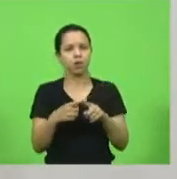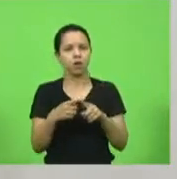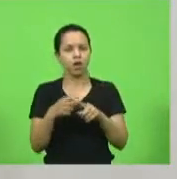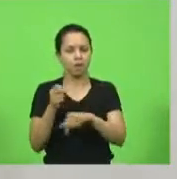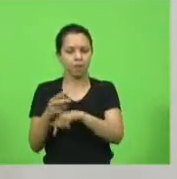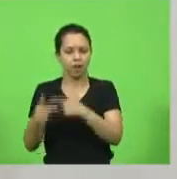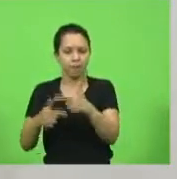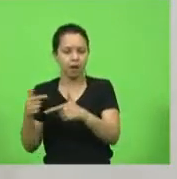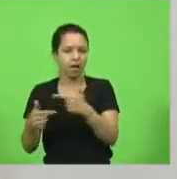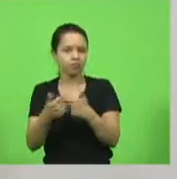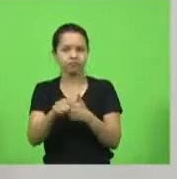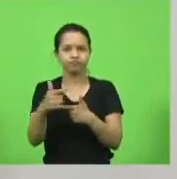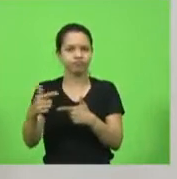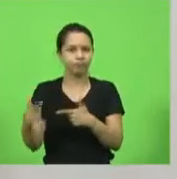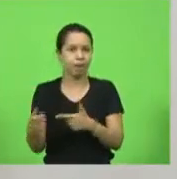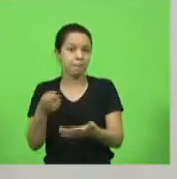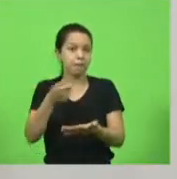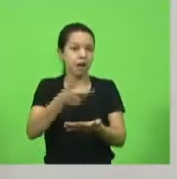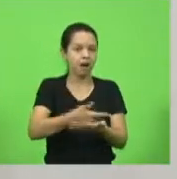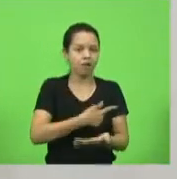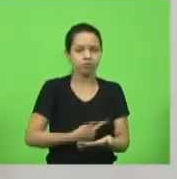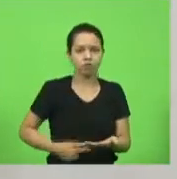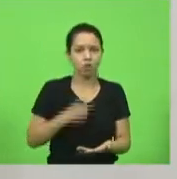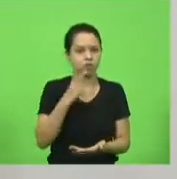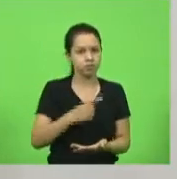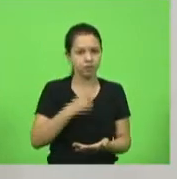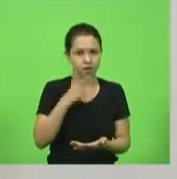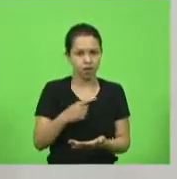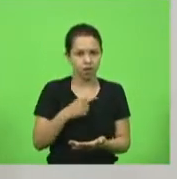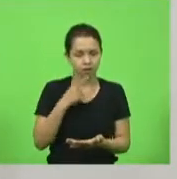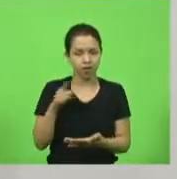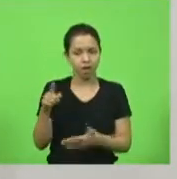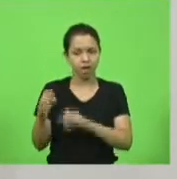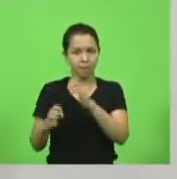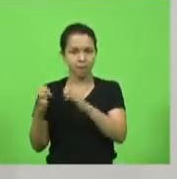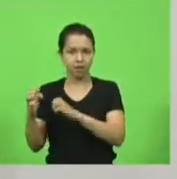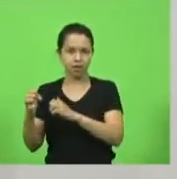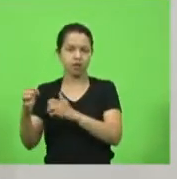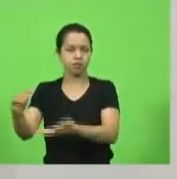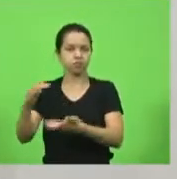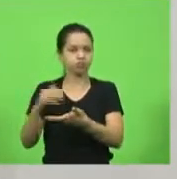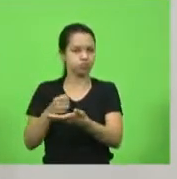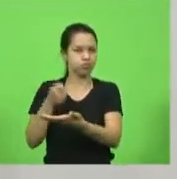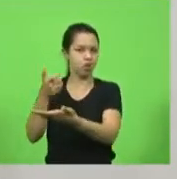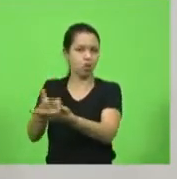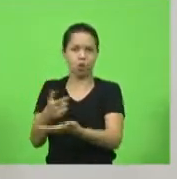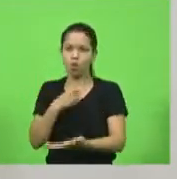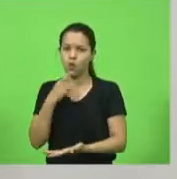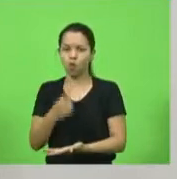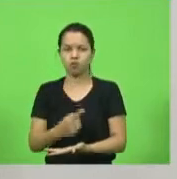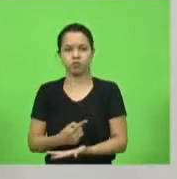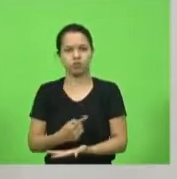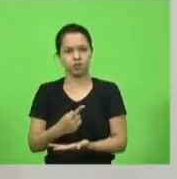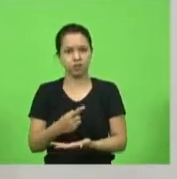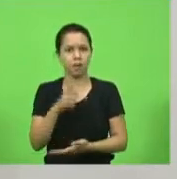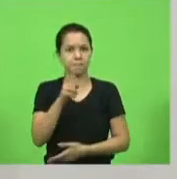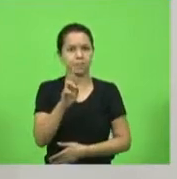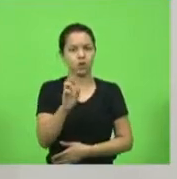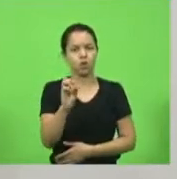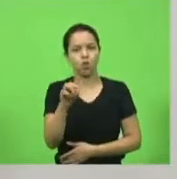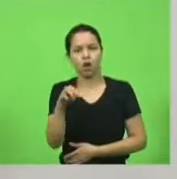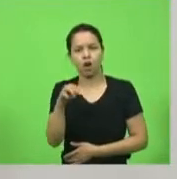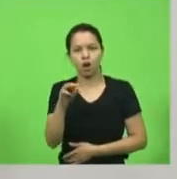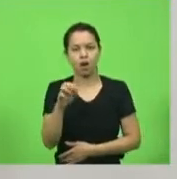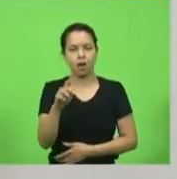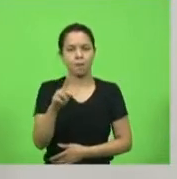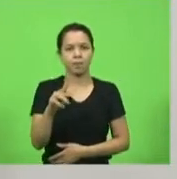porque não consegue pagar o estado porque não consegue pagar fornecedor e quando vem o Pronamp que o senador Jorginho Mello fez